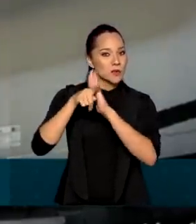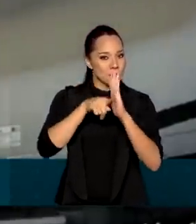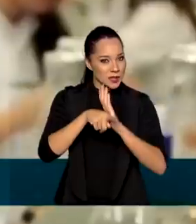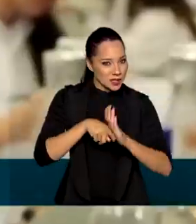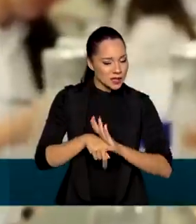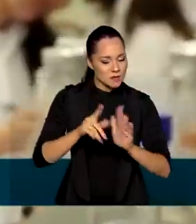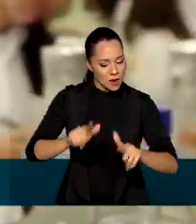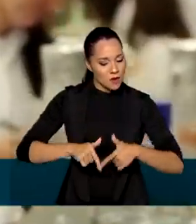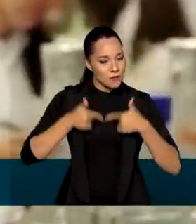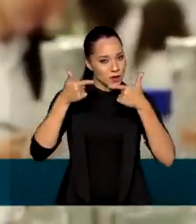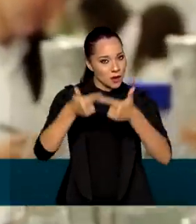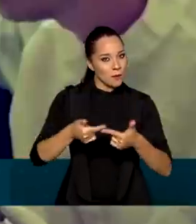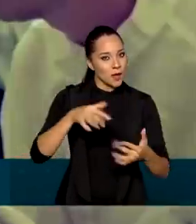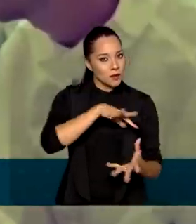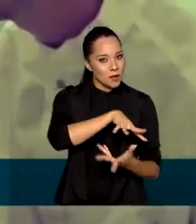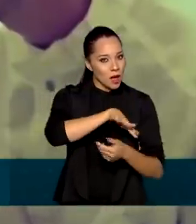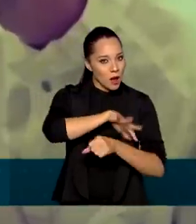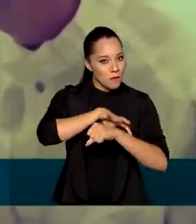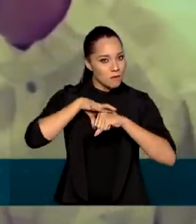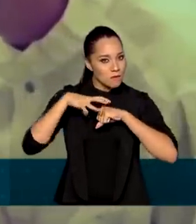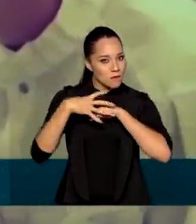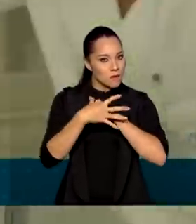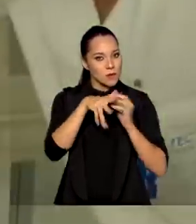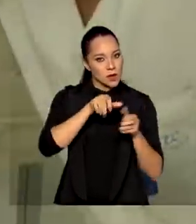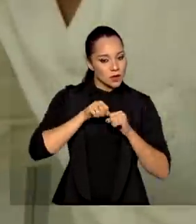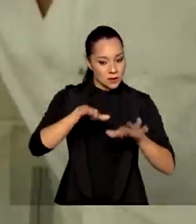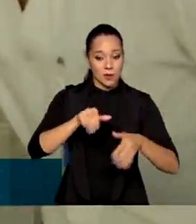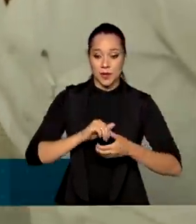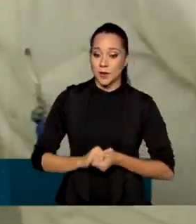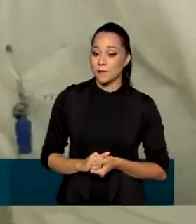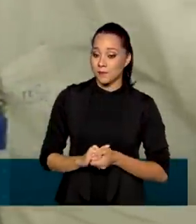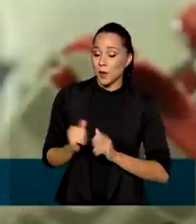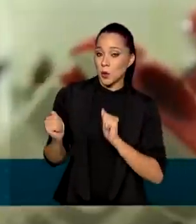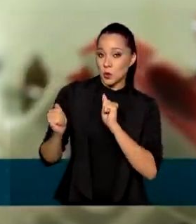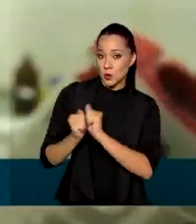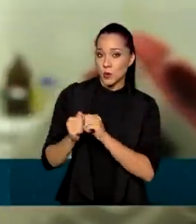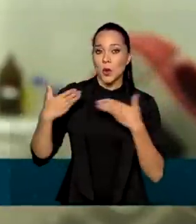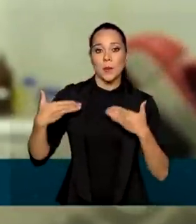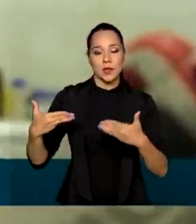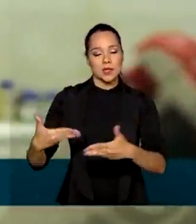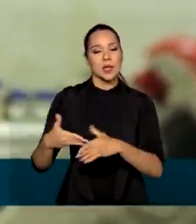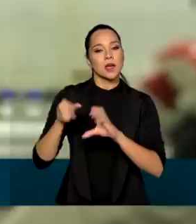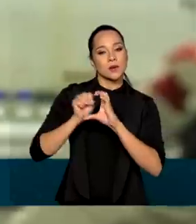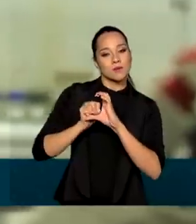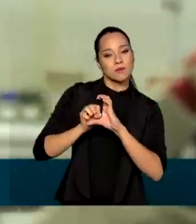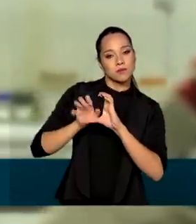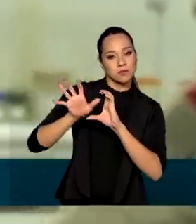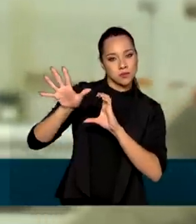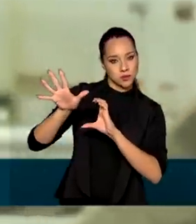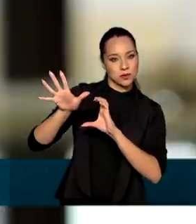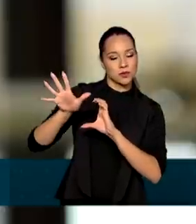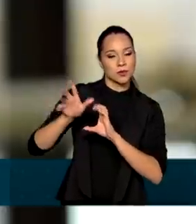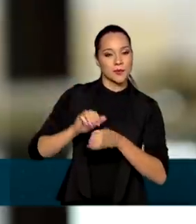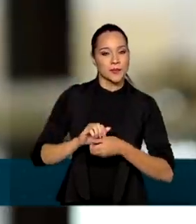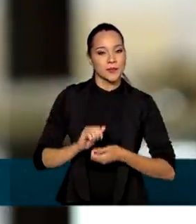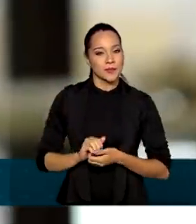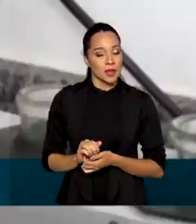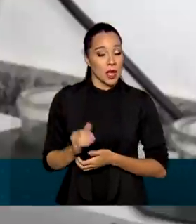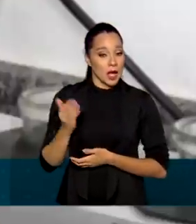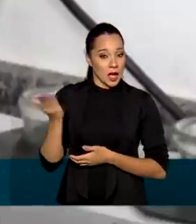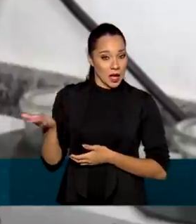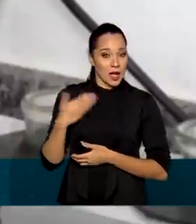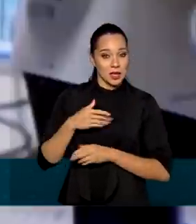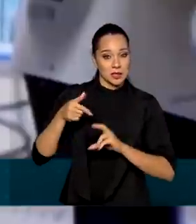para enfrentamento à pandemia do novo coronavírus. Ligado ao Ministério da Ciência, Tecnologia e Inovações,